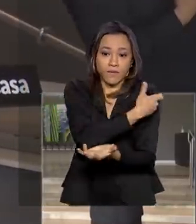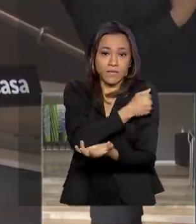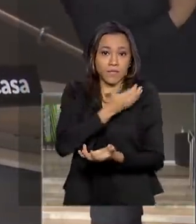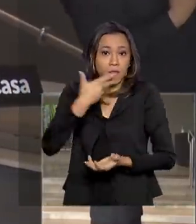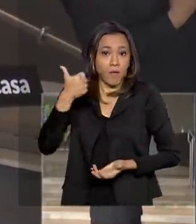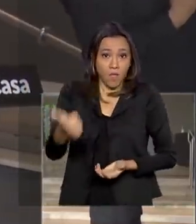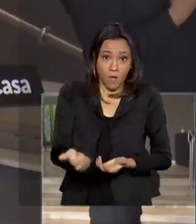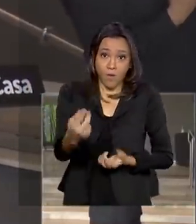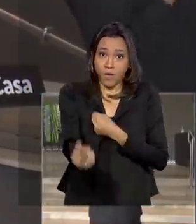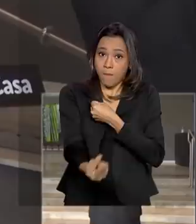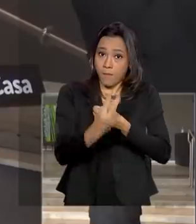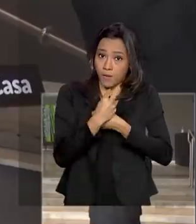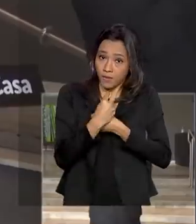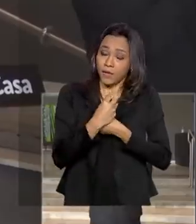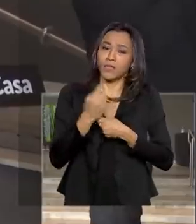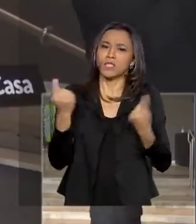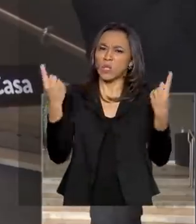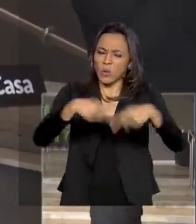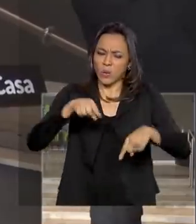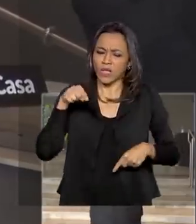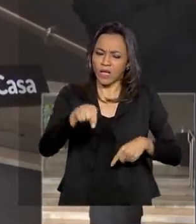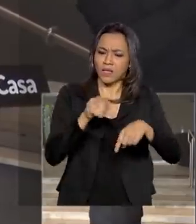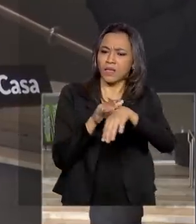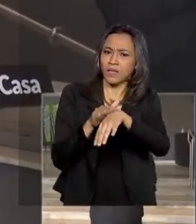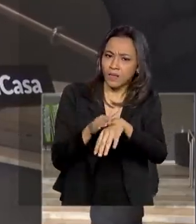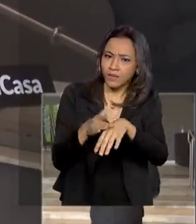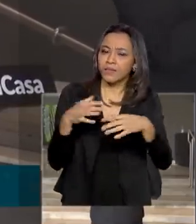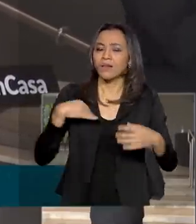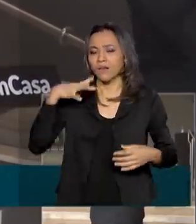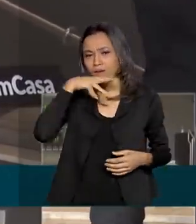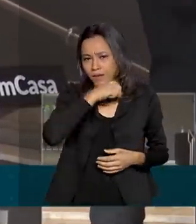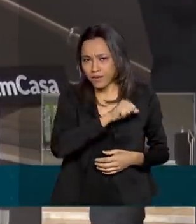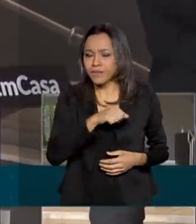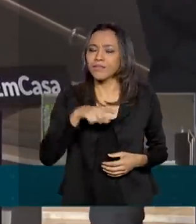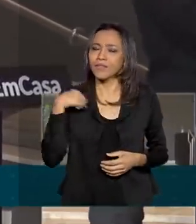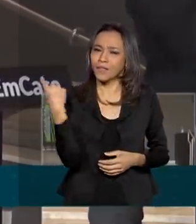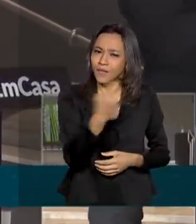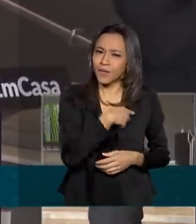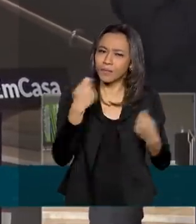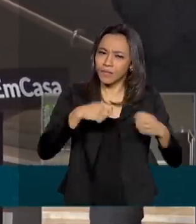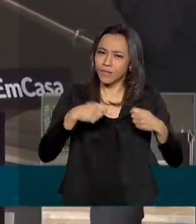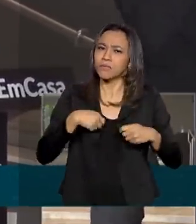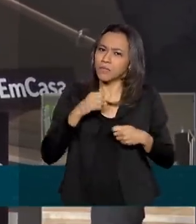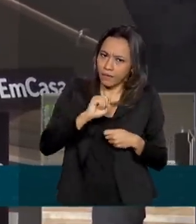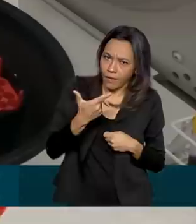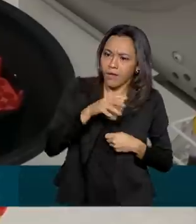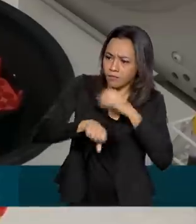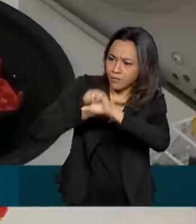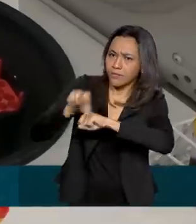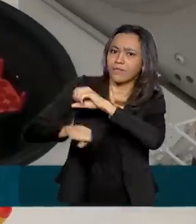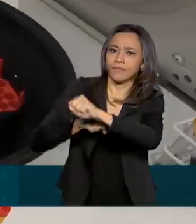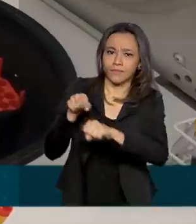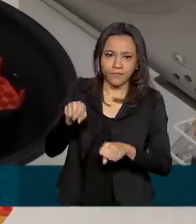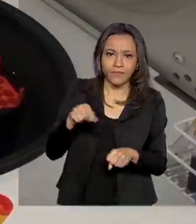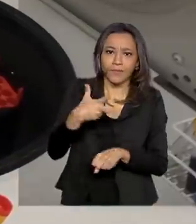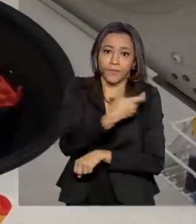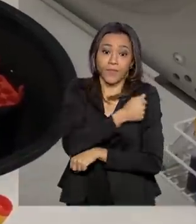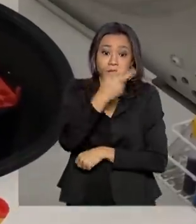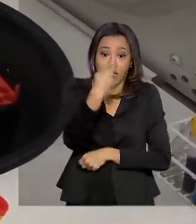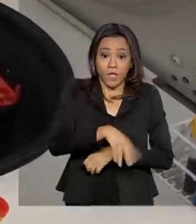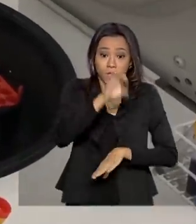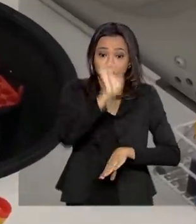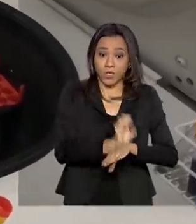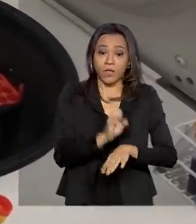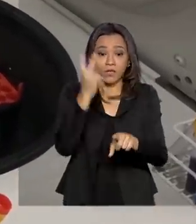protetora contra essa doença, eu acho que nós temos que ir atrás dela, sem dúvida nenhuma. O Estado de São Paulo tem o seu